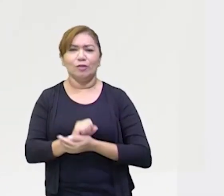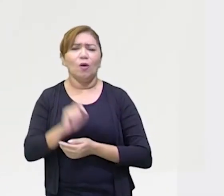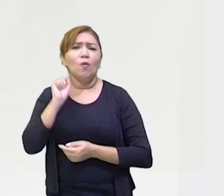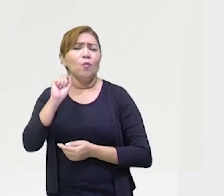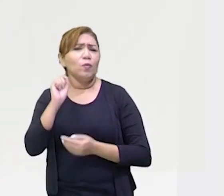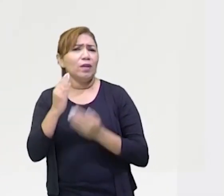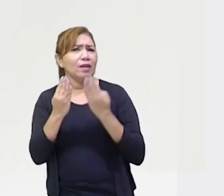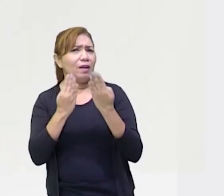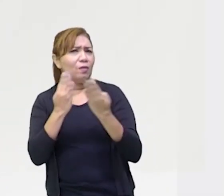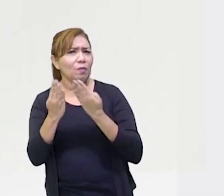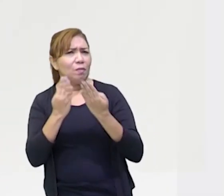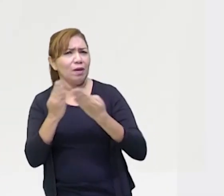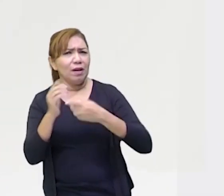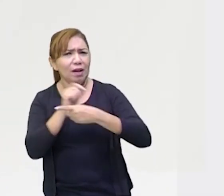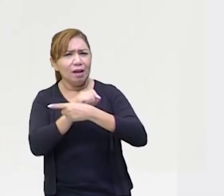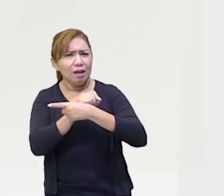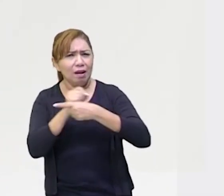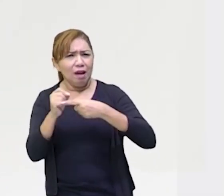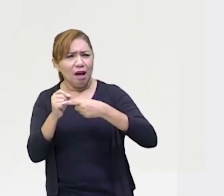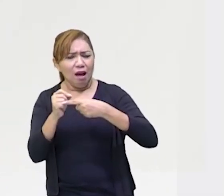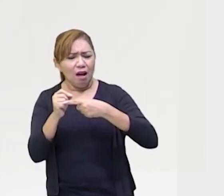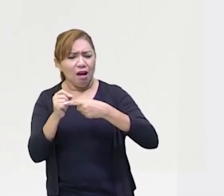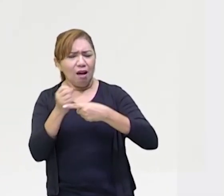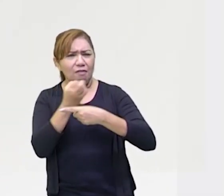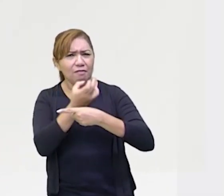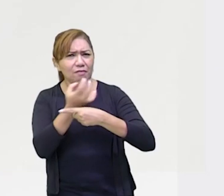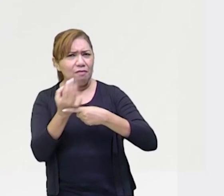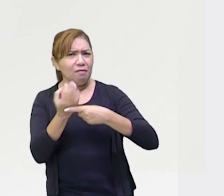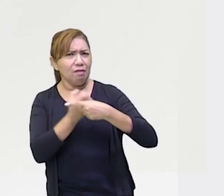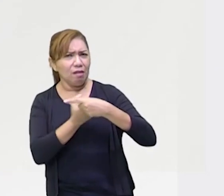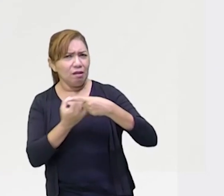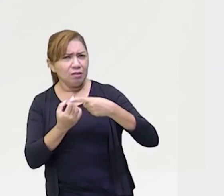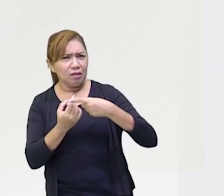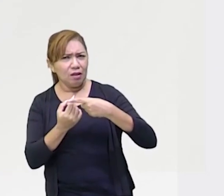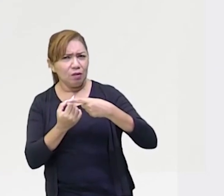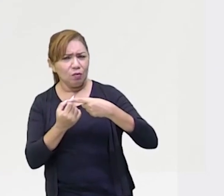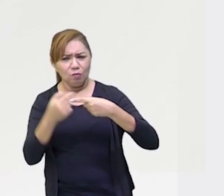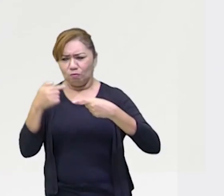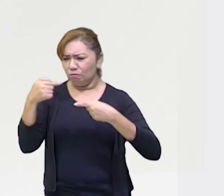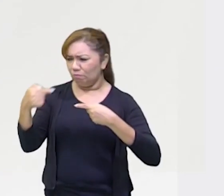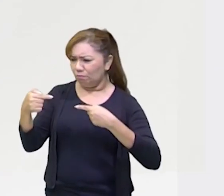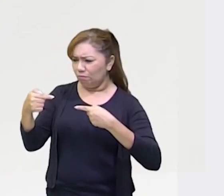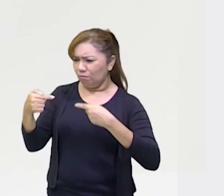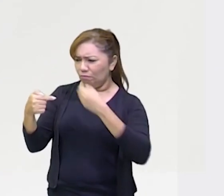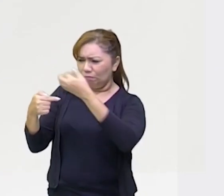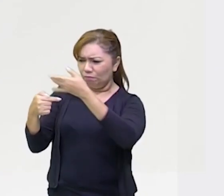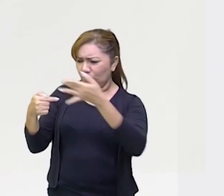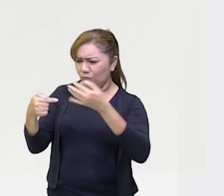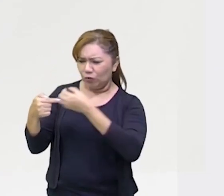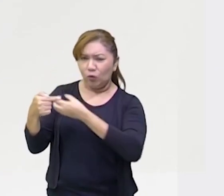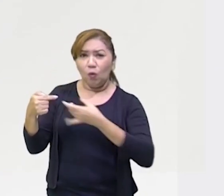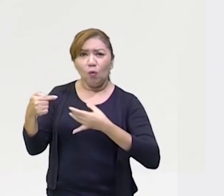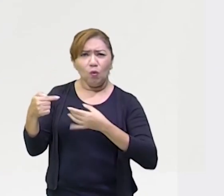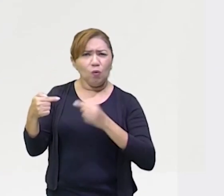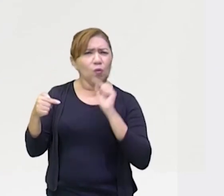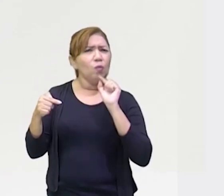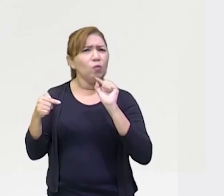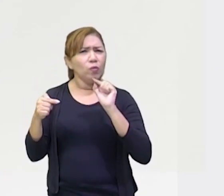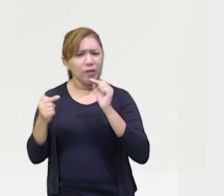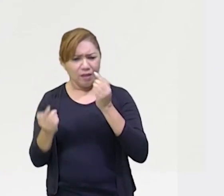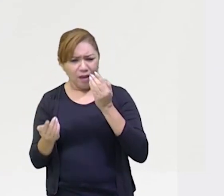comparar, professor? Olha, comparar significa que eu vou analisar o que é maior, o que é menor.